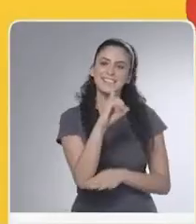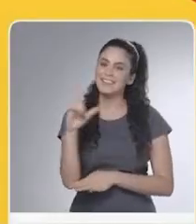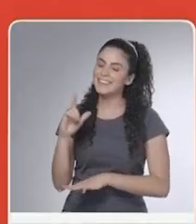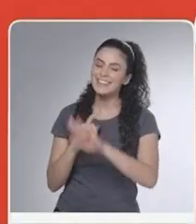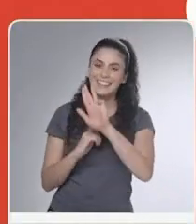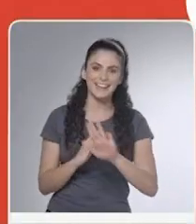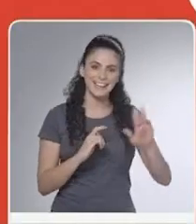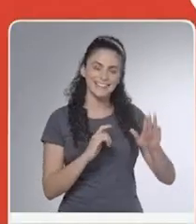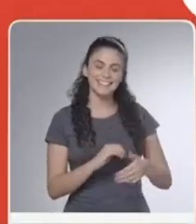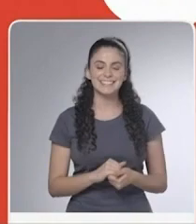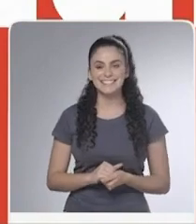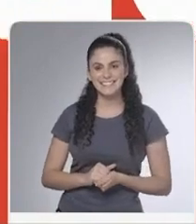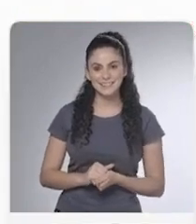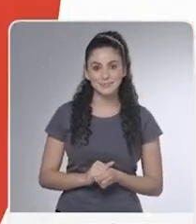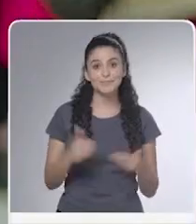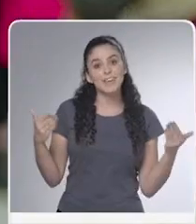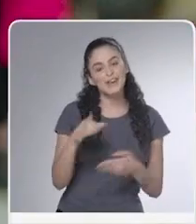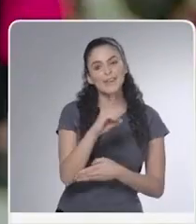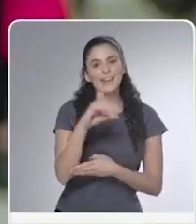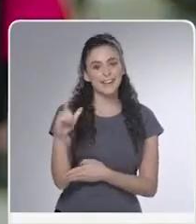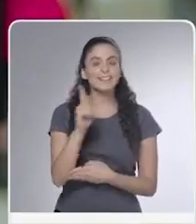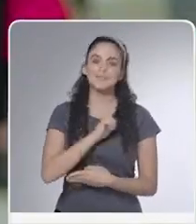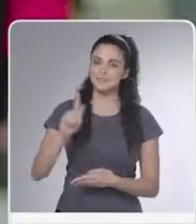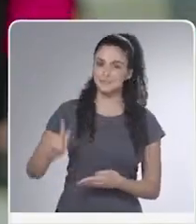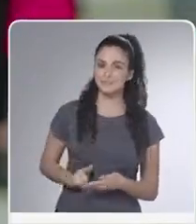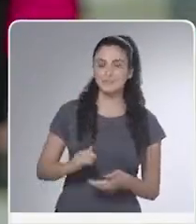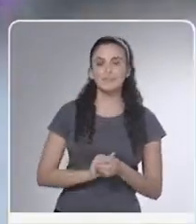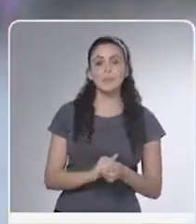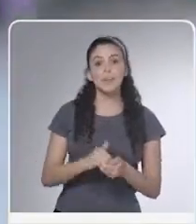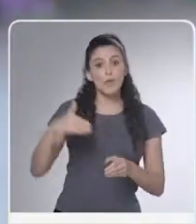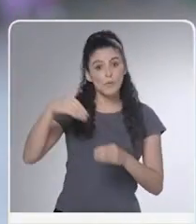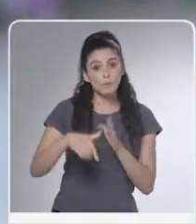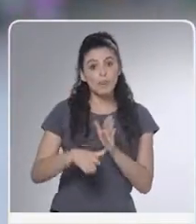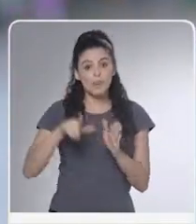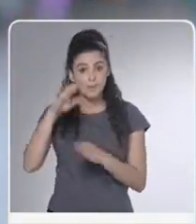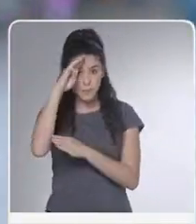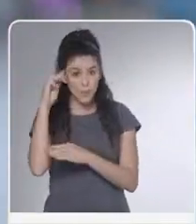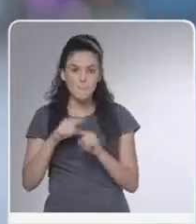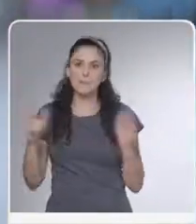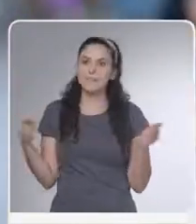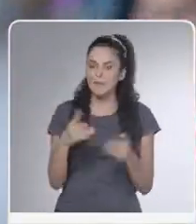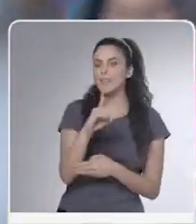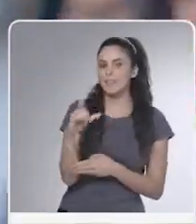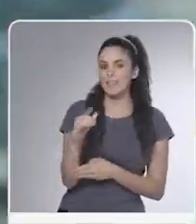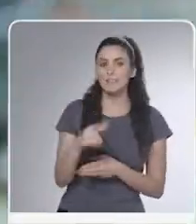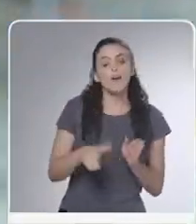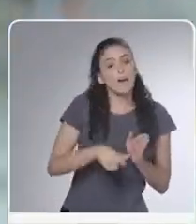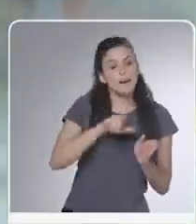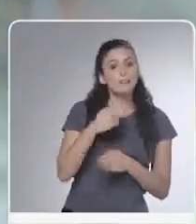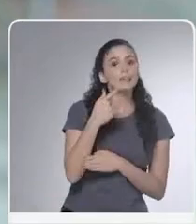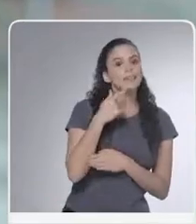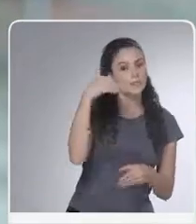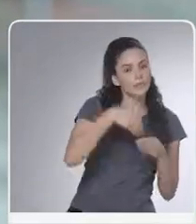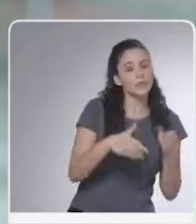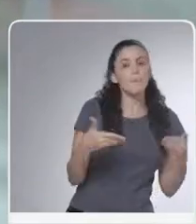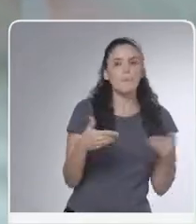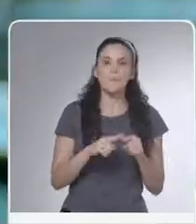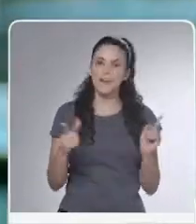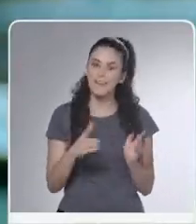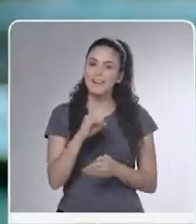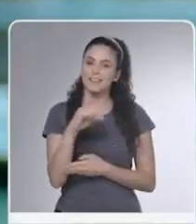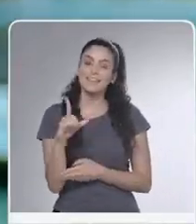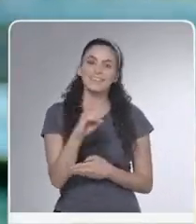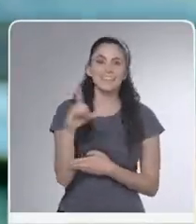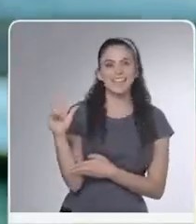Dércio e Lula, Dércio e Lula. Agora é Dércio e governador. Votei no Moisés, agora eu vou votar no Dércio. Votei no Jair, agora eu vou votar no